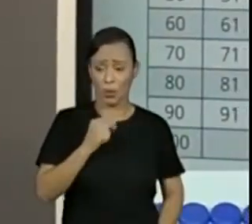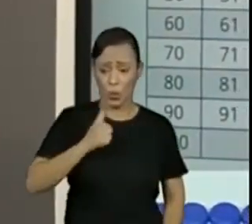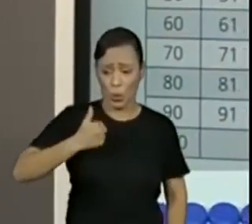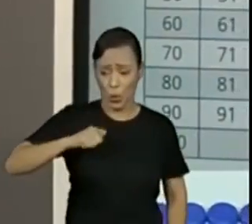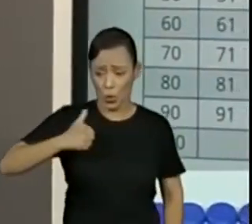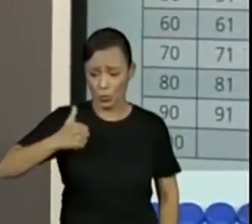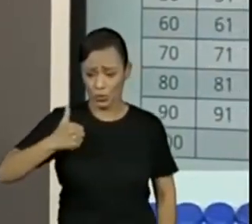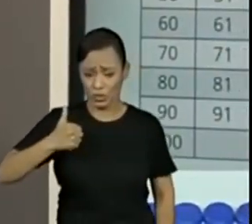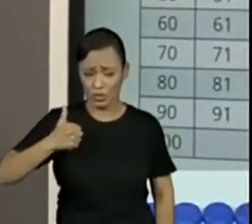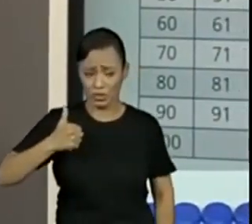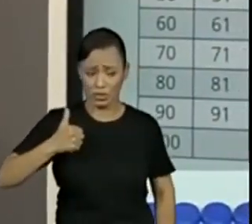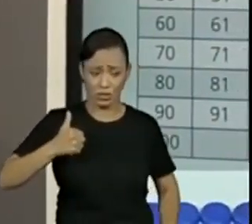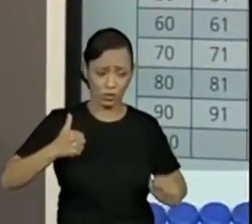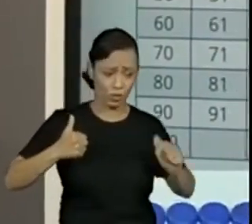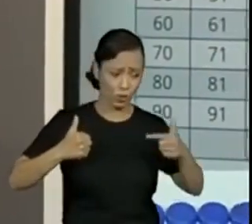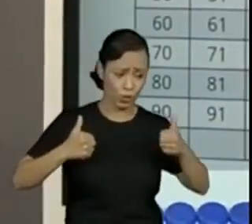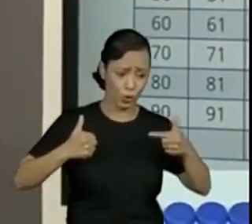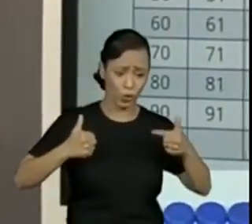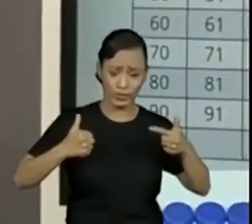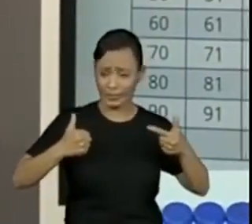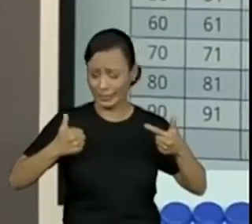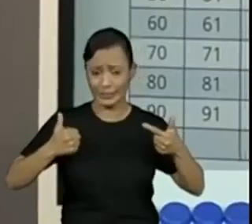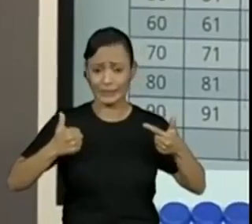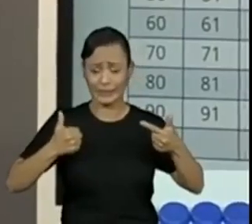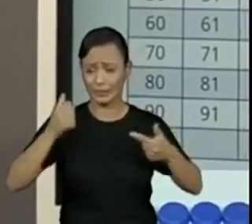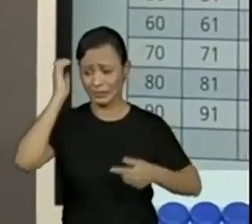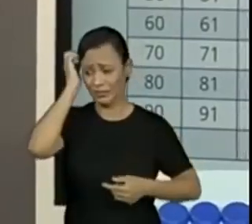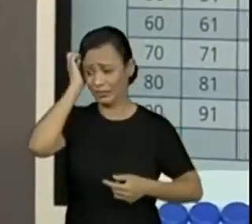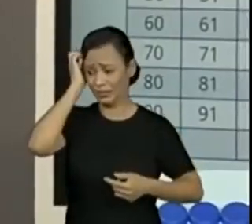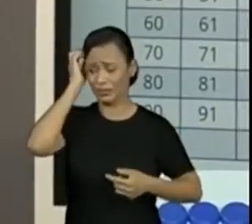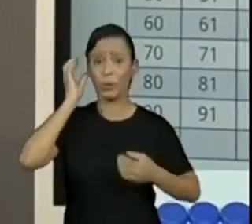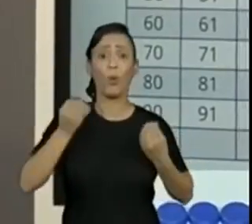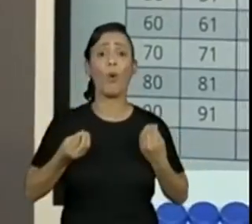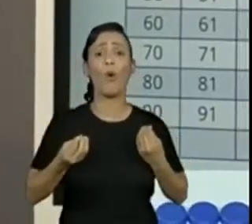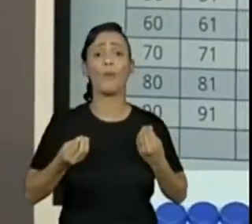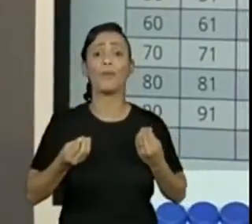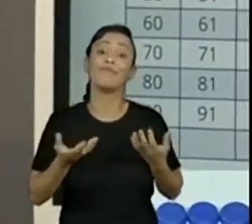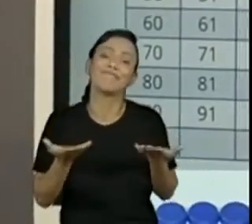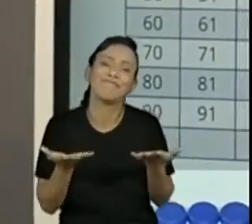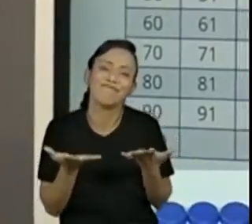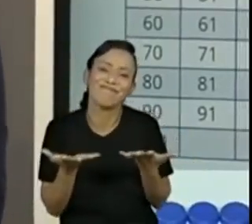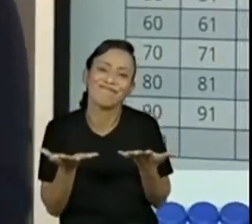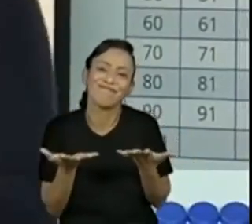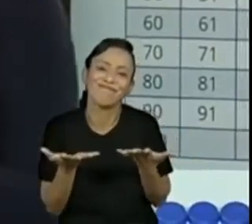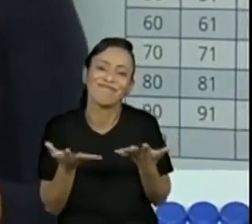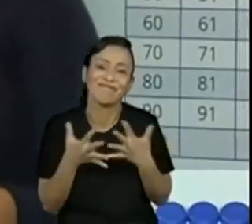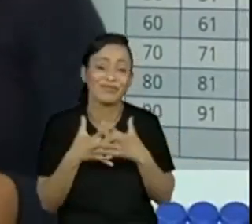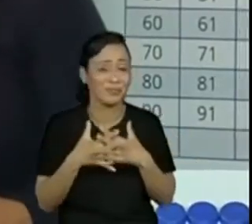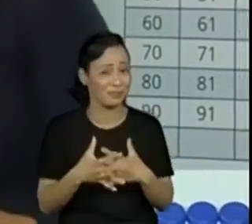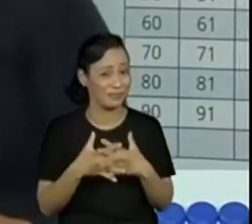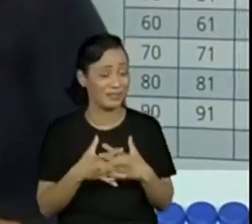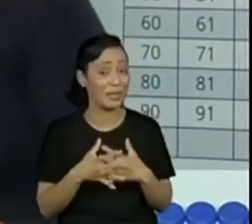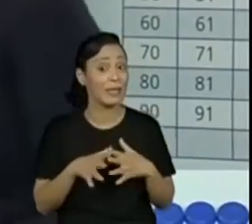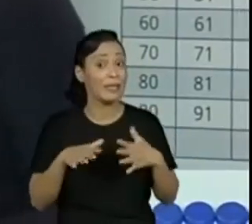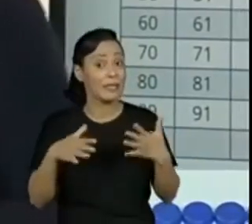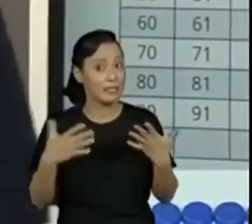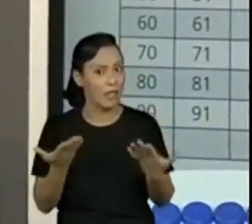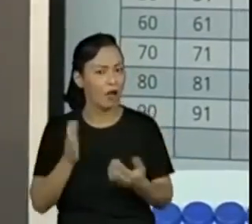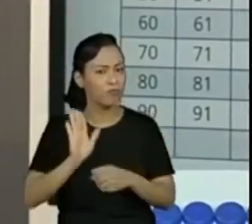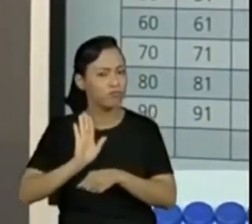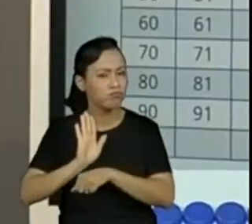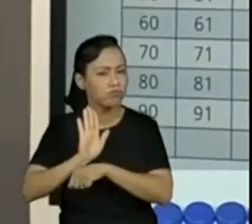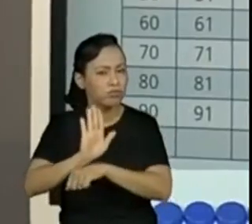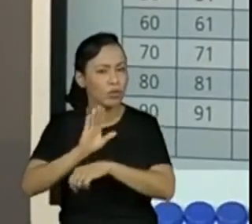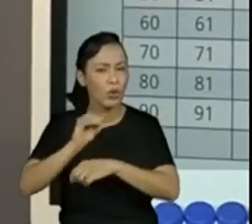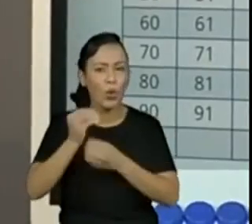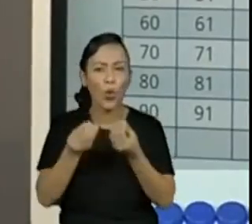ali na mão, ou vice-versa, já vai ficar um pouquinho complicado. Por isso que esse jeito que a gente foi mostrando de